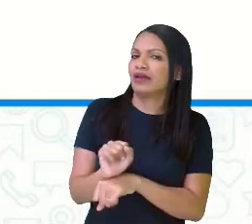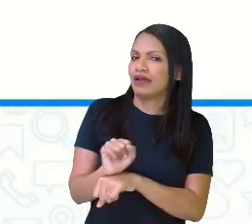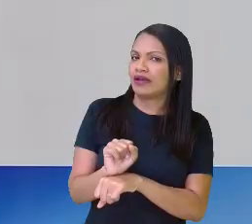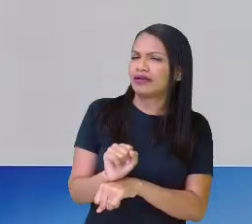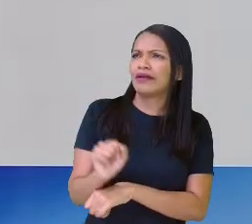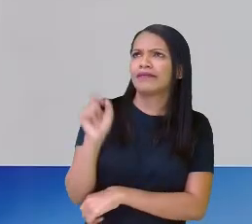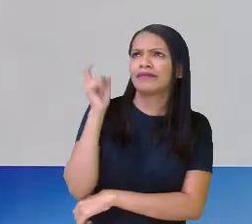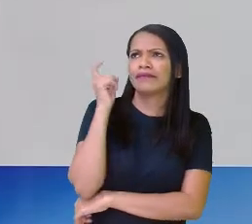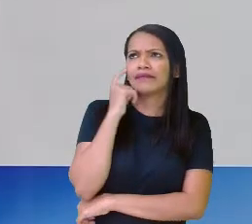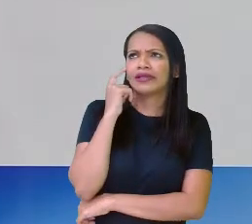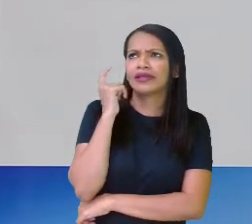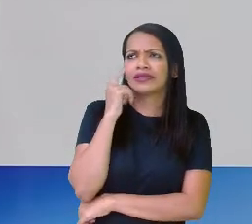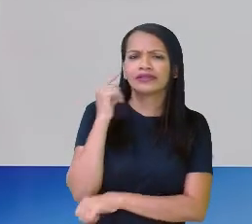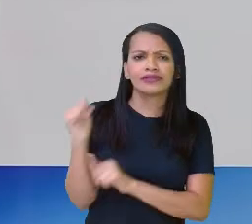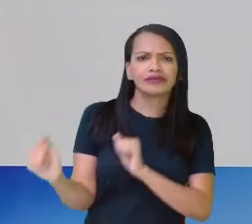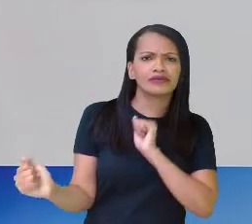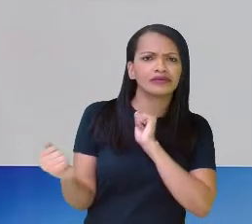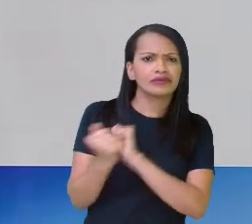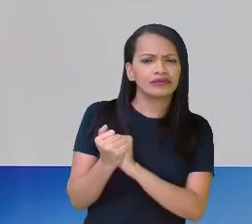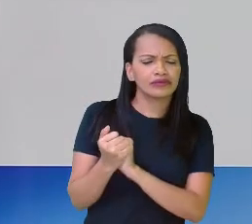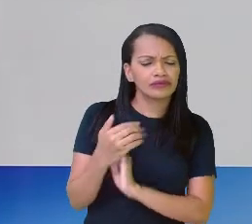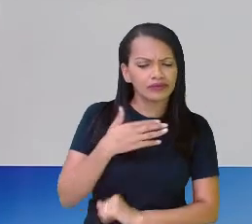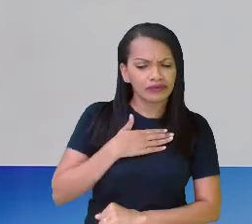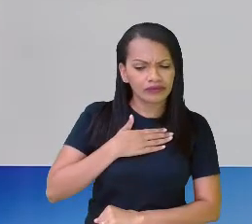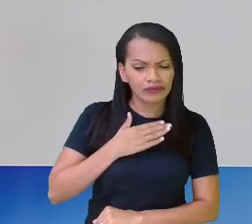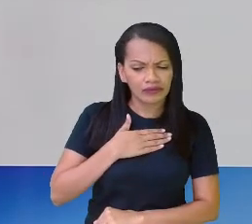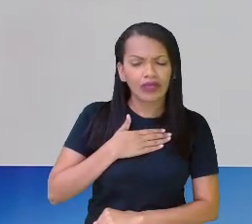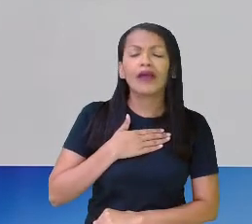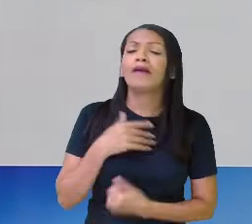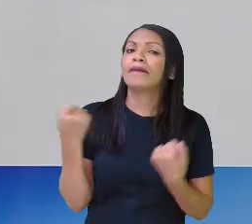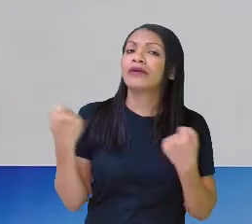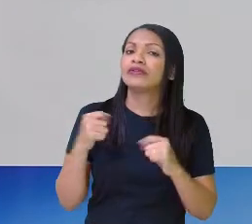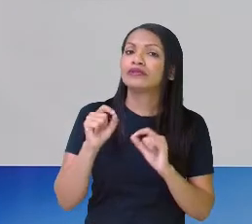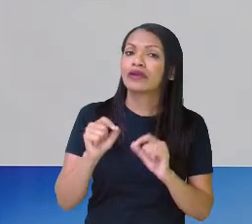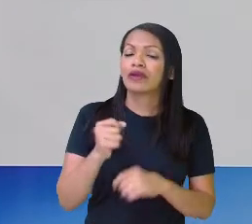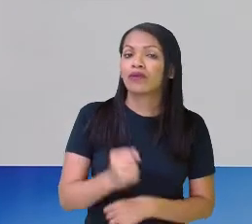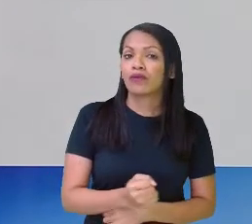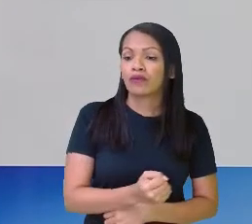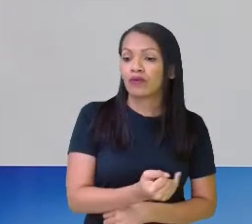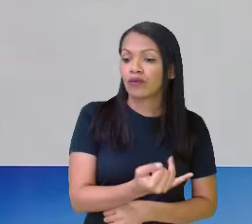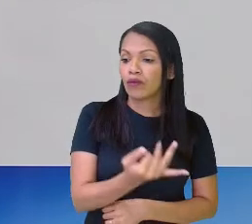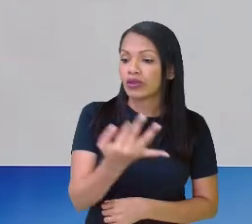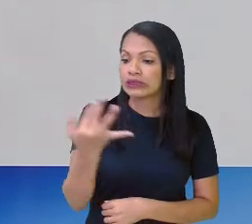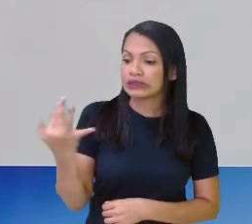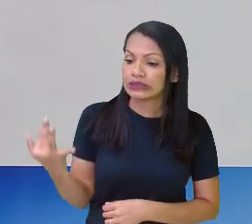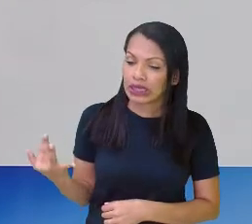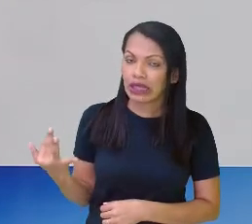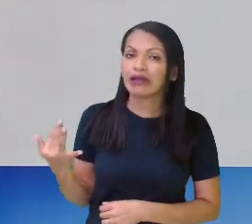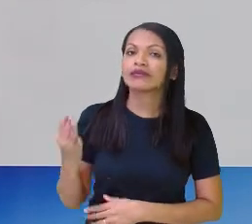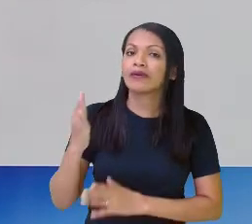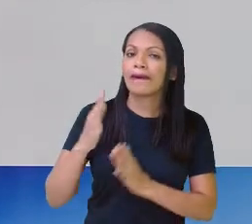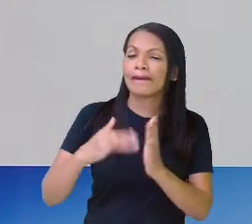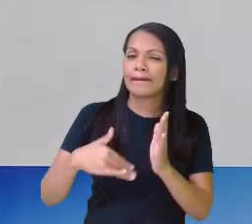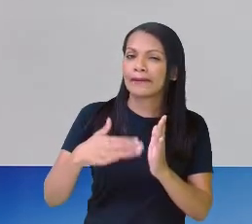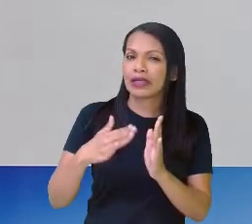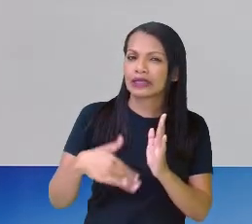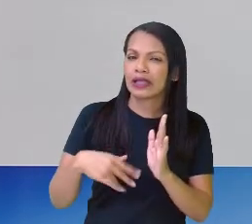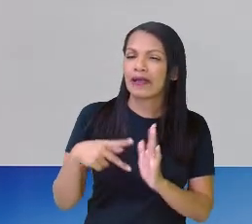E pensa comigo. Primeiramente, conta a quantidade de partes no total.